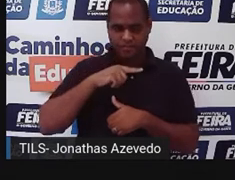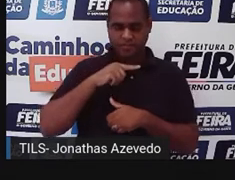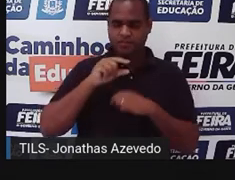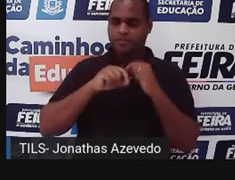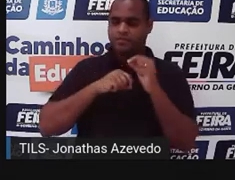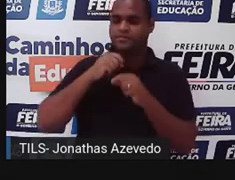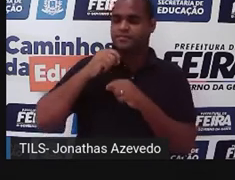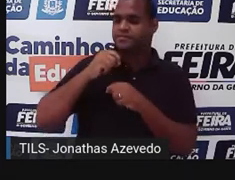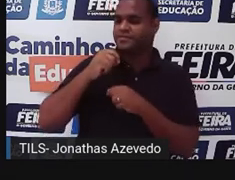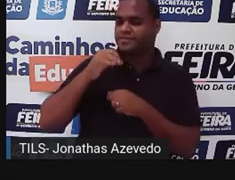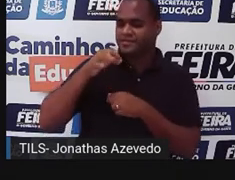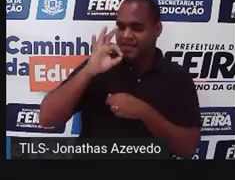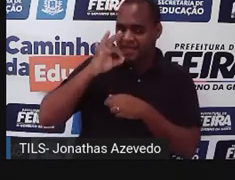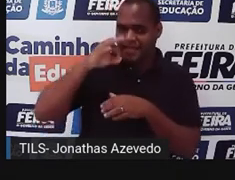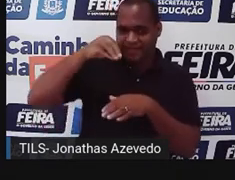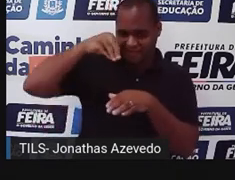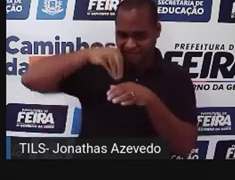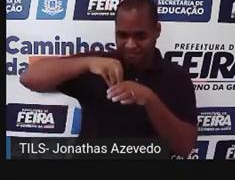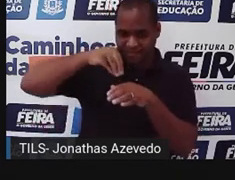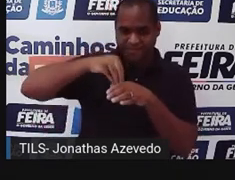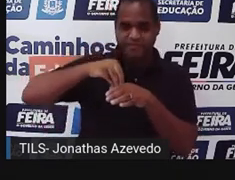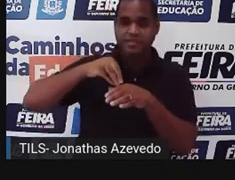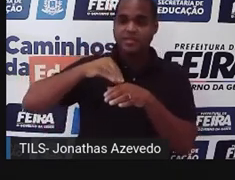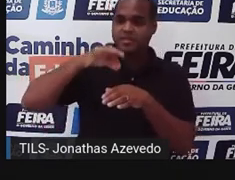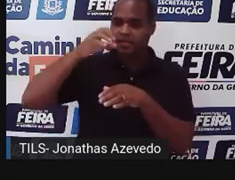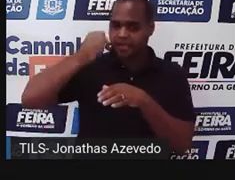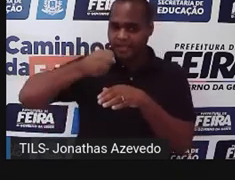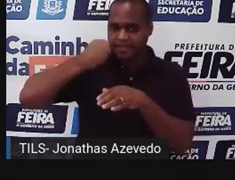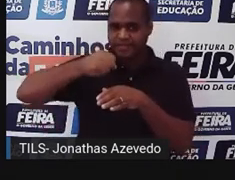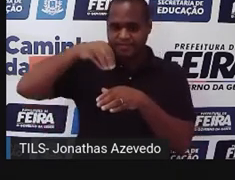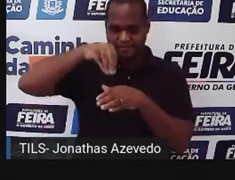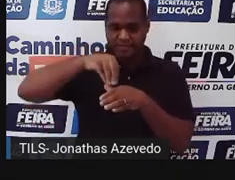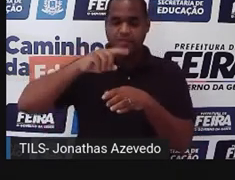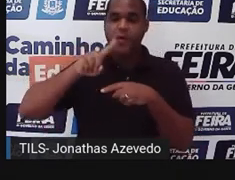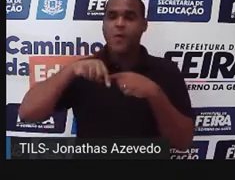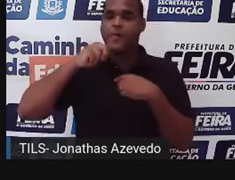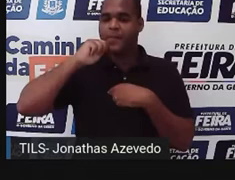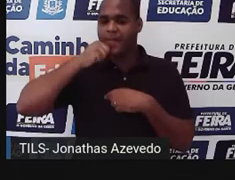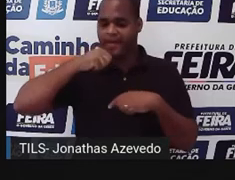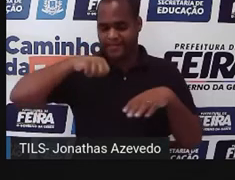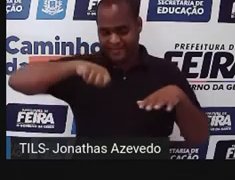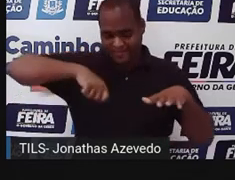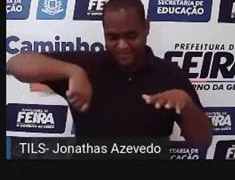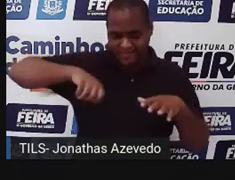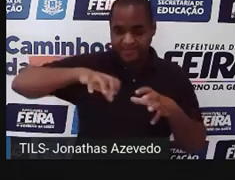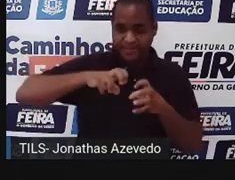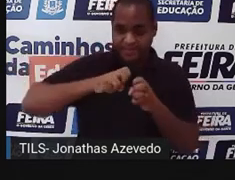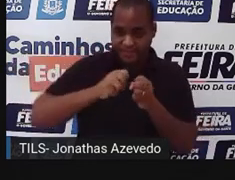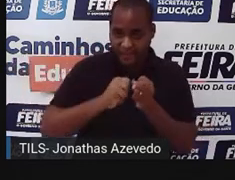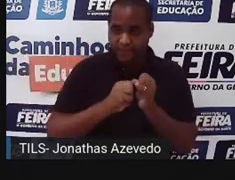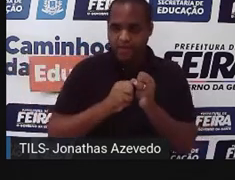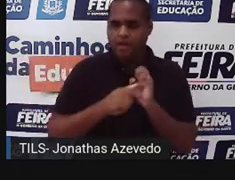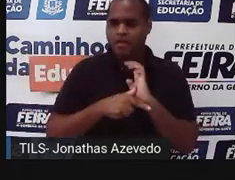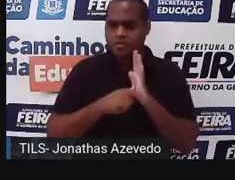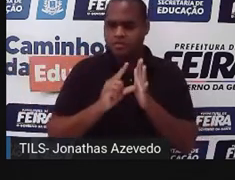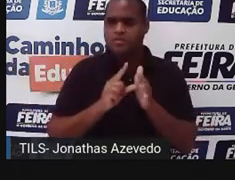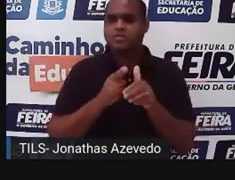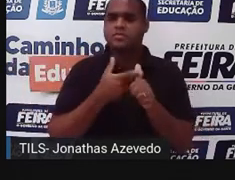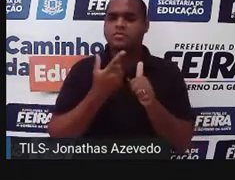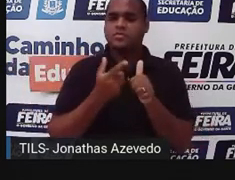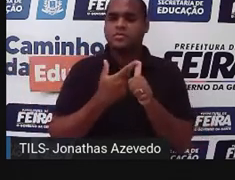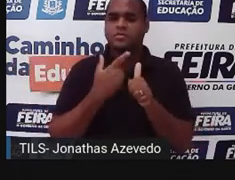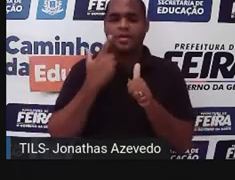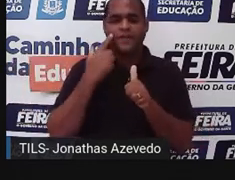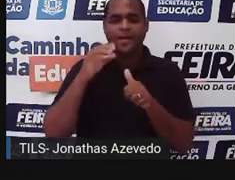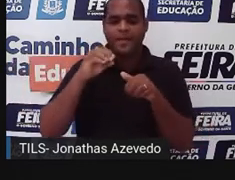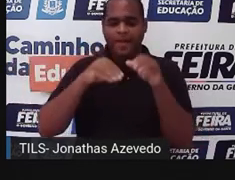leite, depois despeja-se este pão no caldeirão, e, antes que ferva, acrescentam-se os